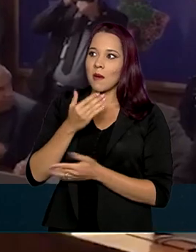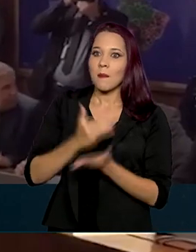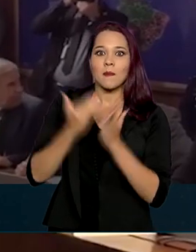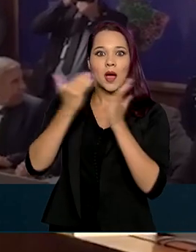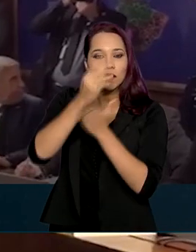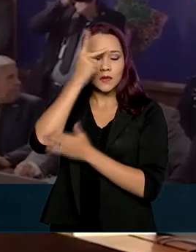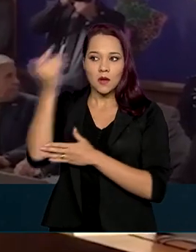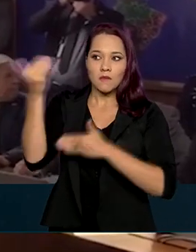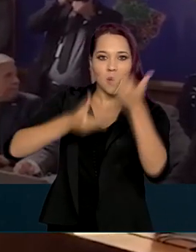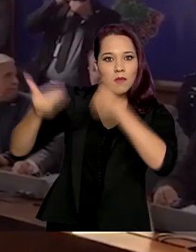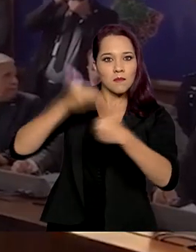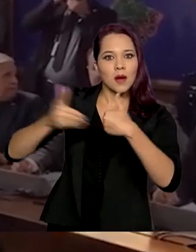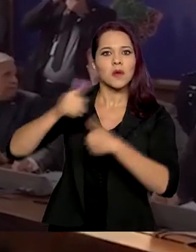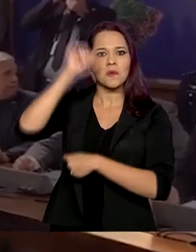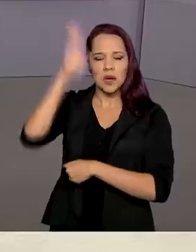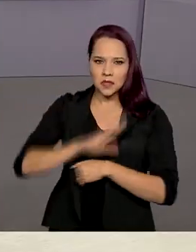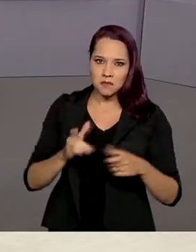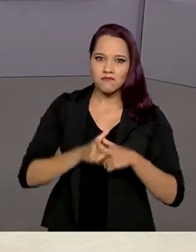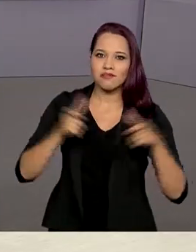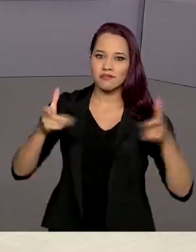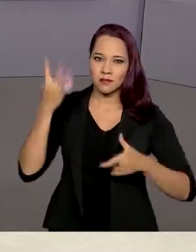e o Brasil vai bombar no turismo.